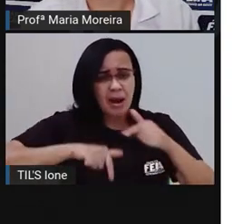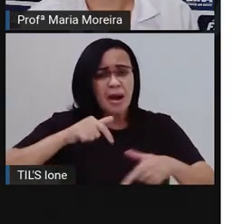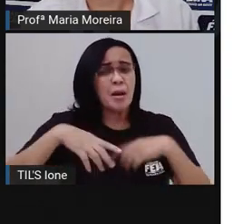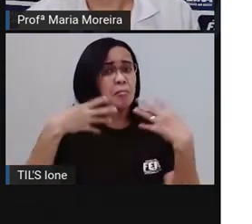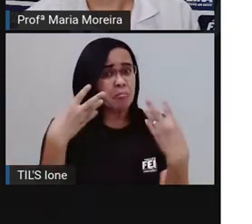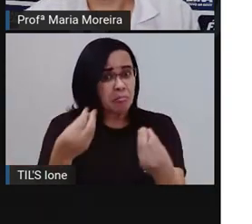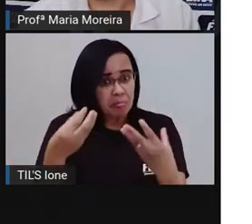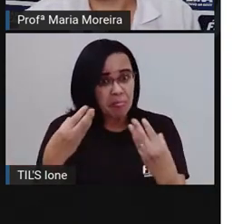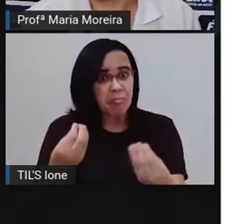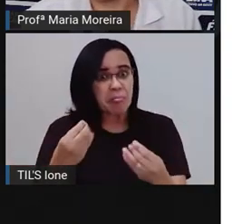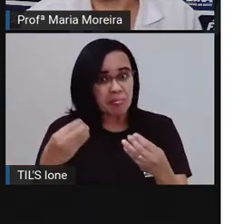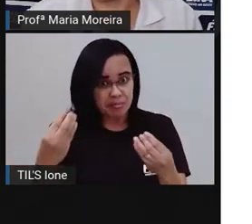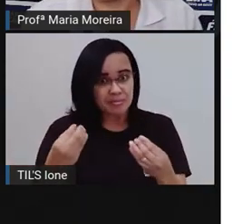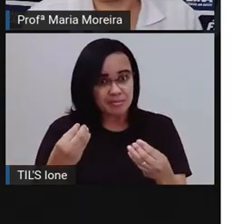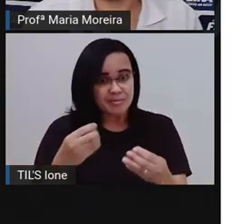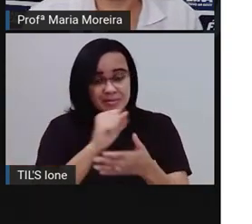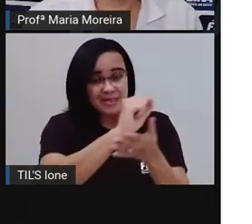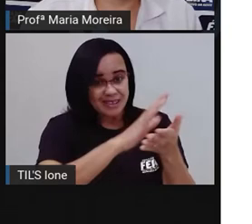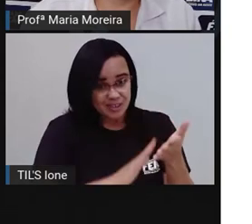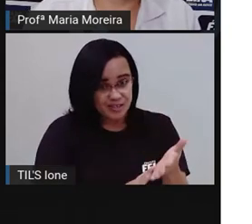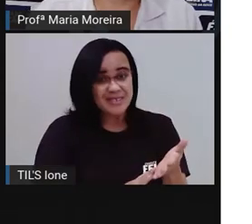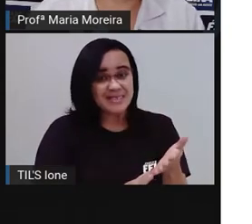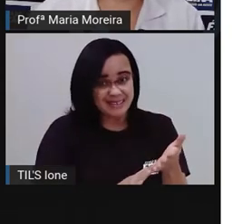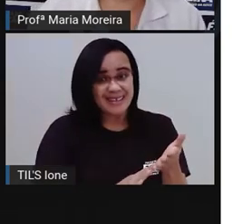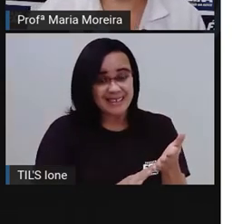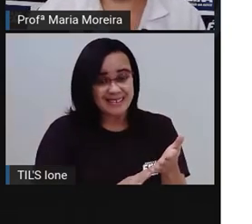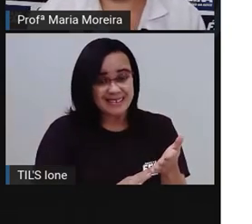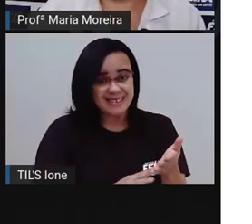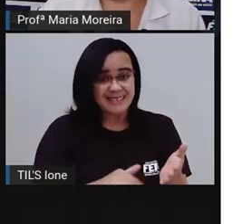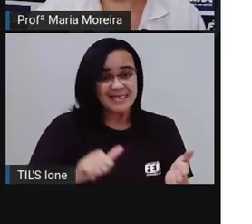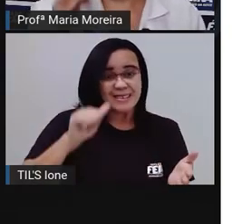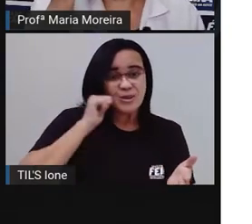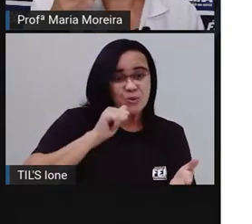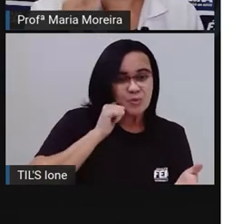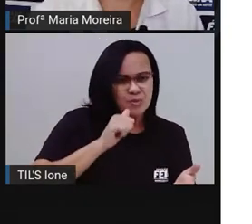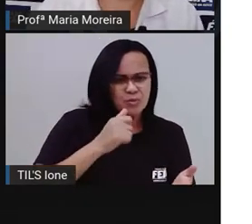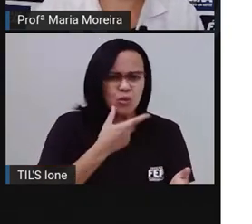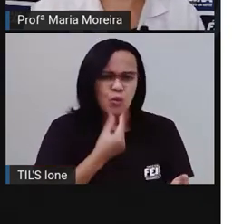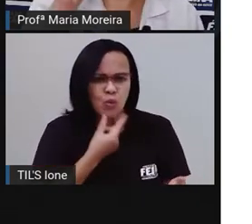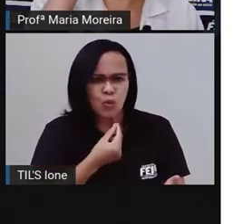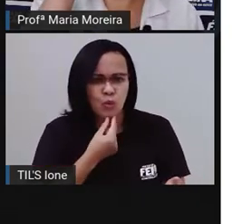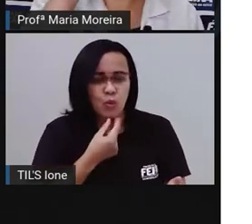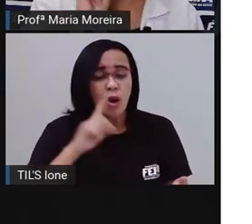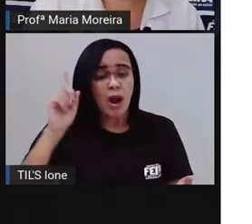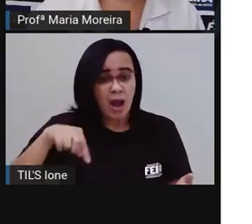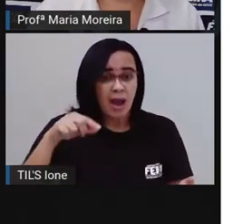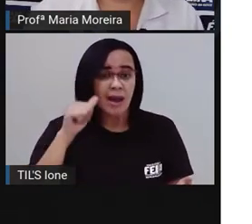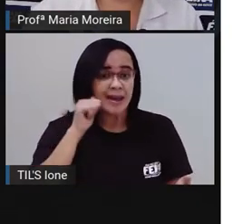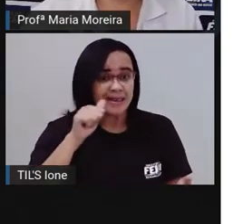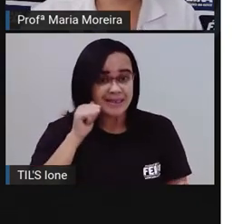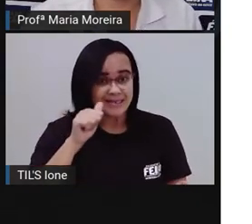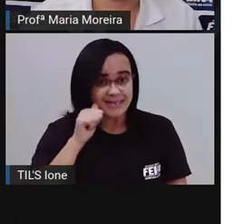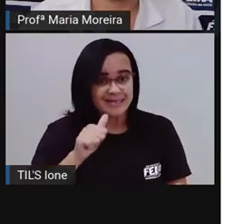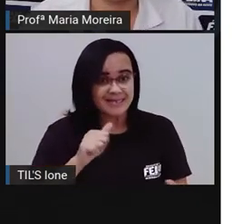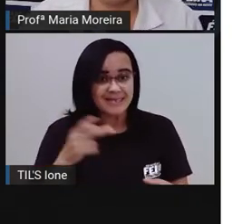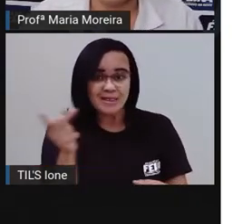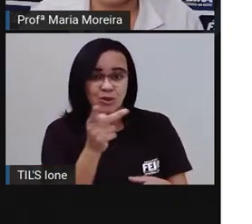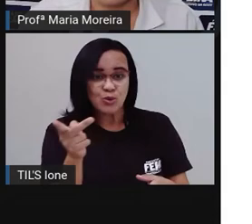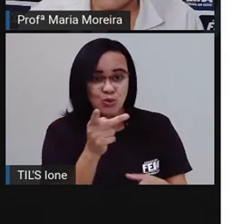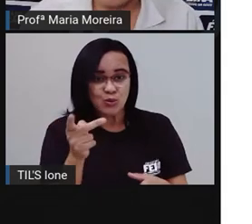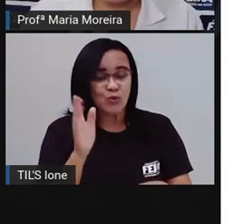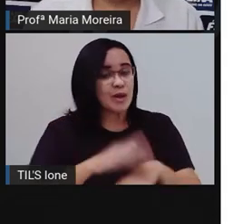tarefa. Quem é Patrícia e Shirley? Ó, masculino ou feminino? Feminino. Se eu tenho duas aí, ela vai ser quem?